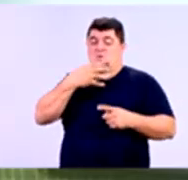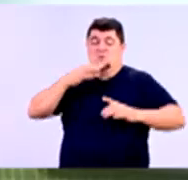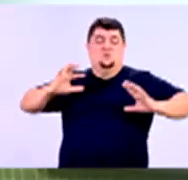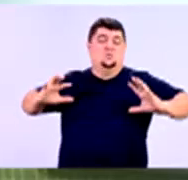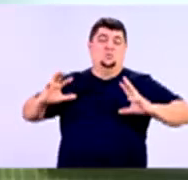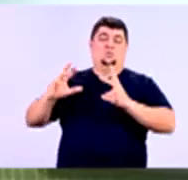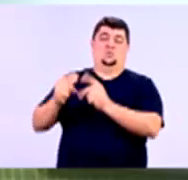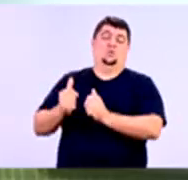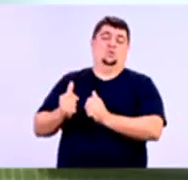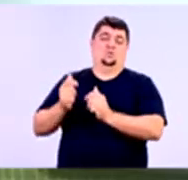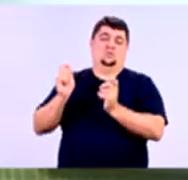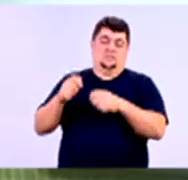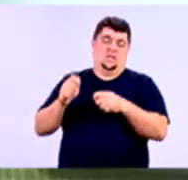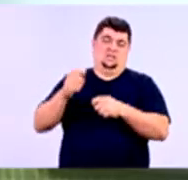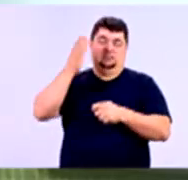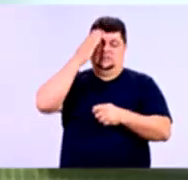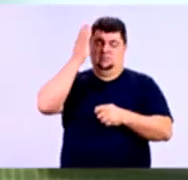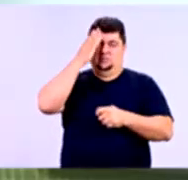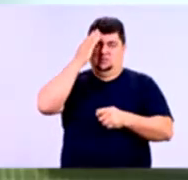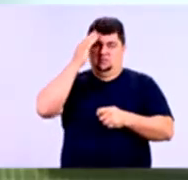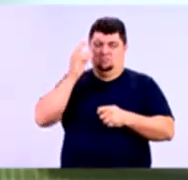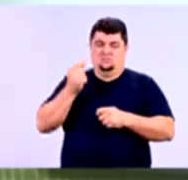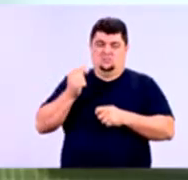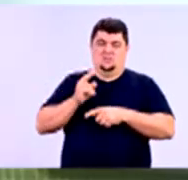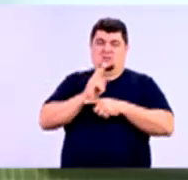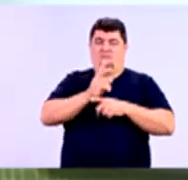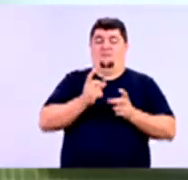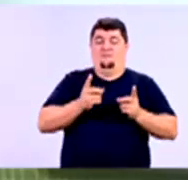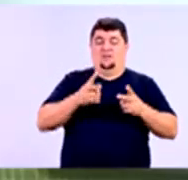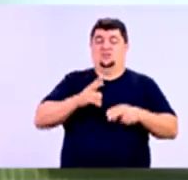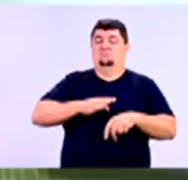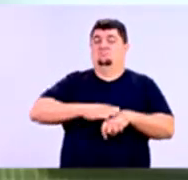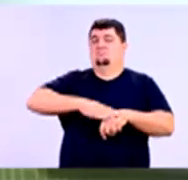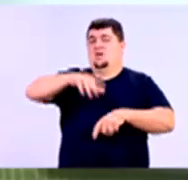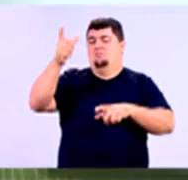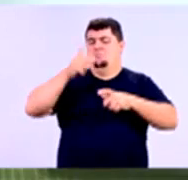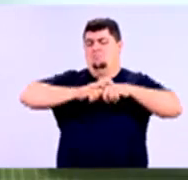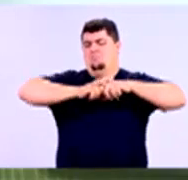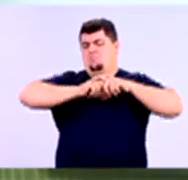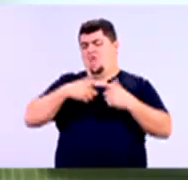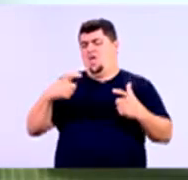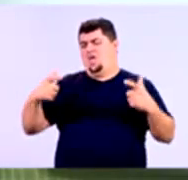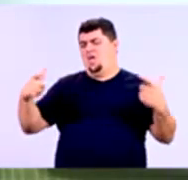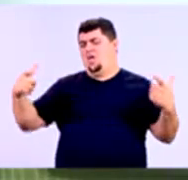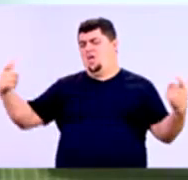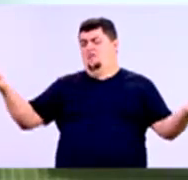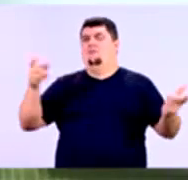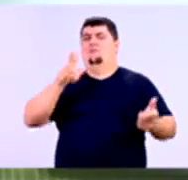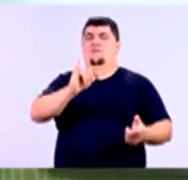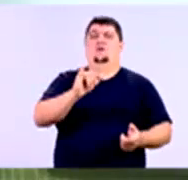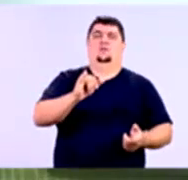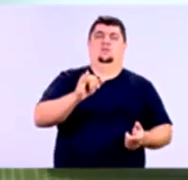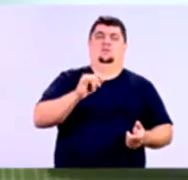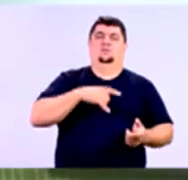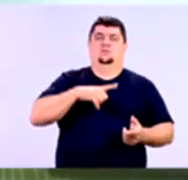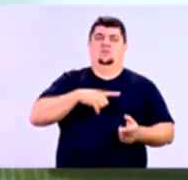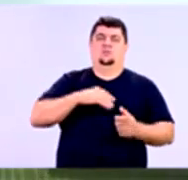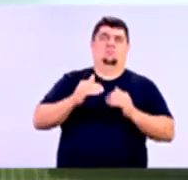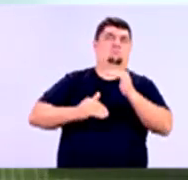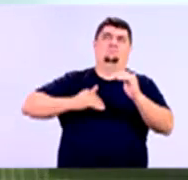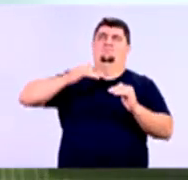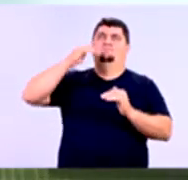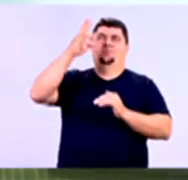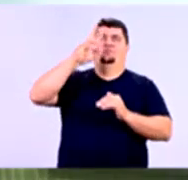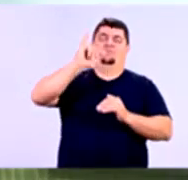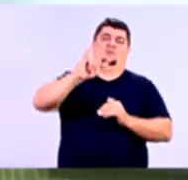privilégio porque, concedendo crédito, você vai aumentar suas vendas. Aumentando suas vendas, você vai aumentar sua posição no mercado